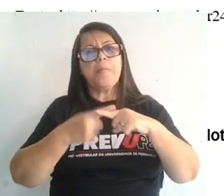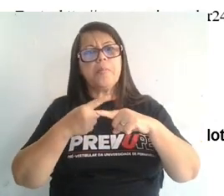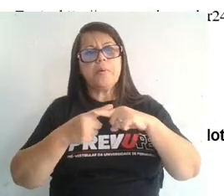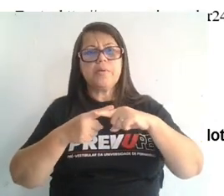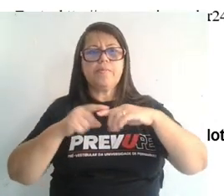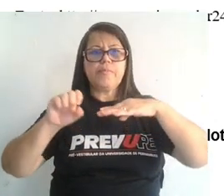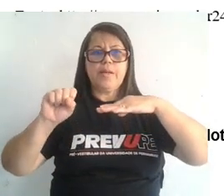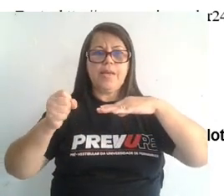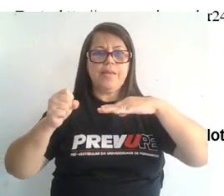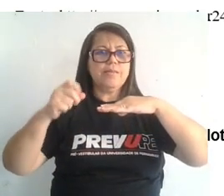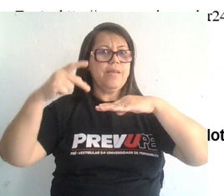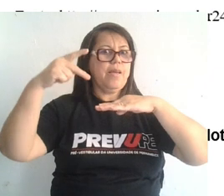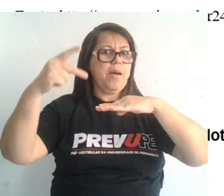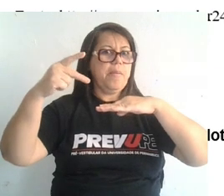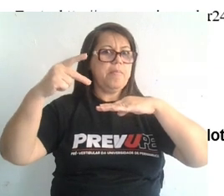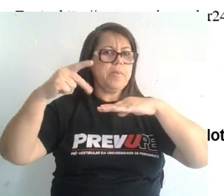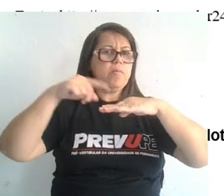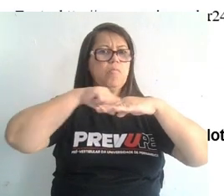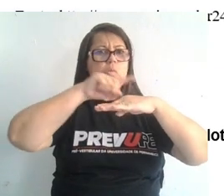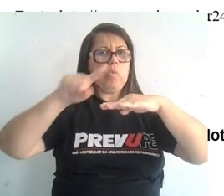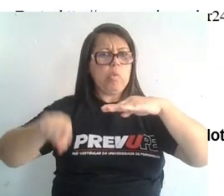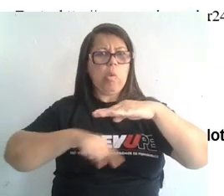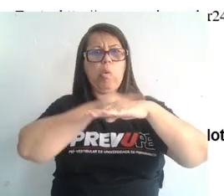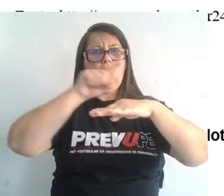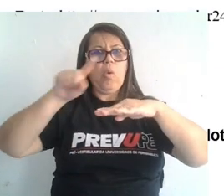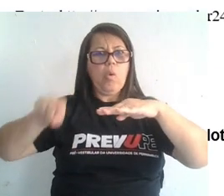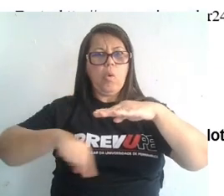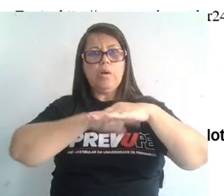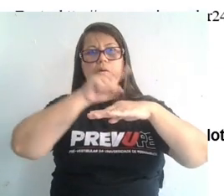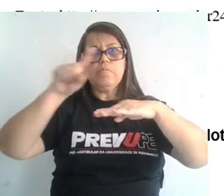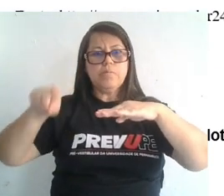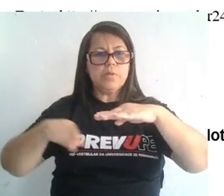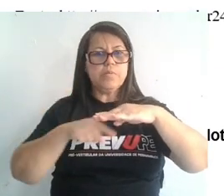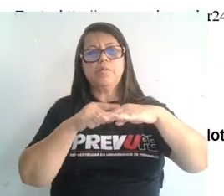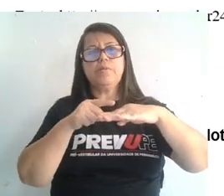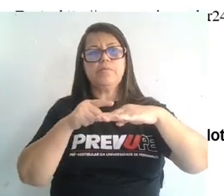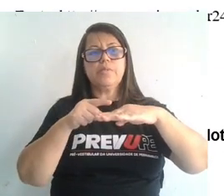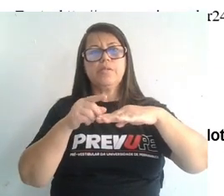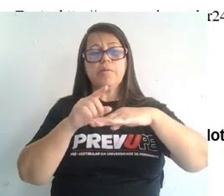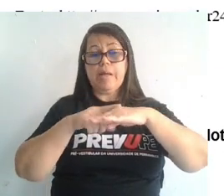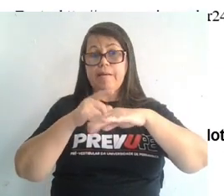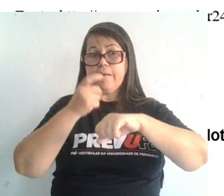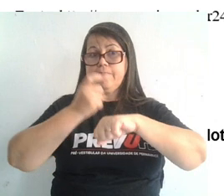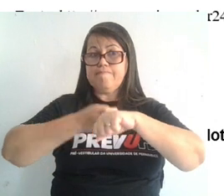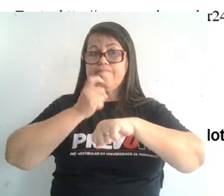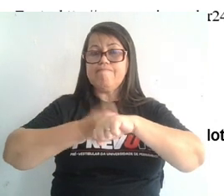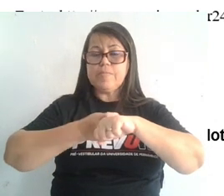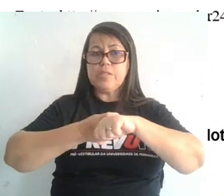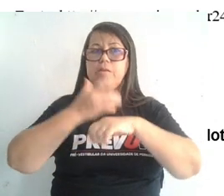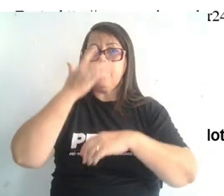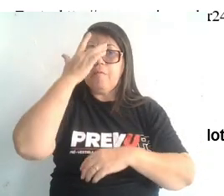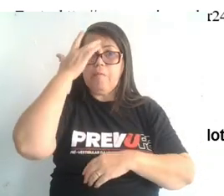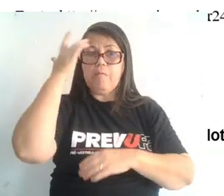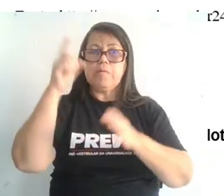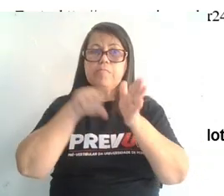P se propagam. Exatamente, a S. Então, se propaga aí. Então, o estado físico, tanto da cruz como do manto, ele é sólido. Foi aí que os pesquisadores deram essa